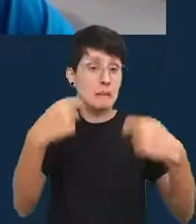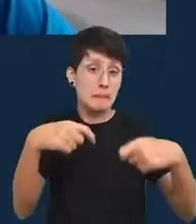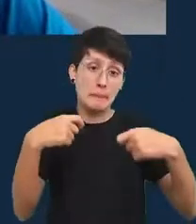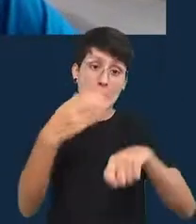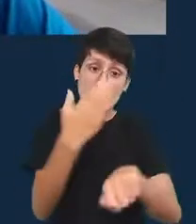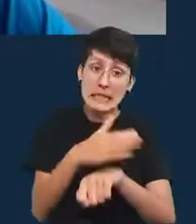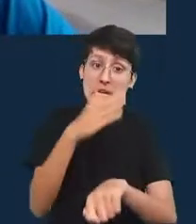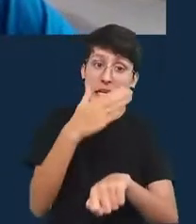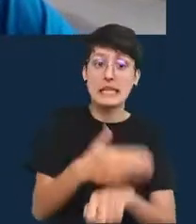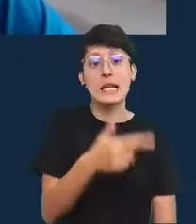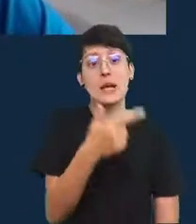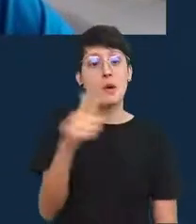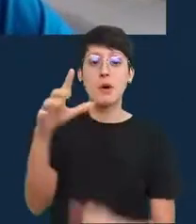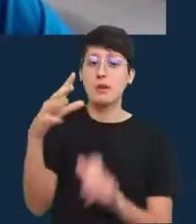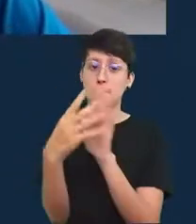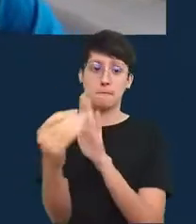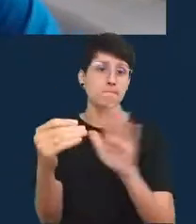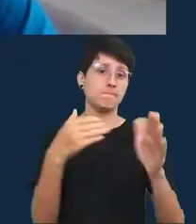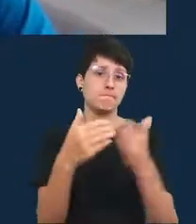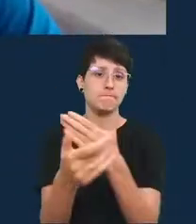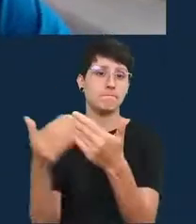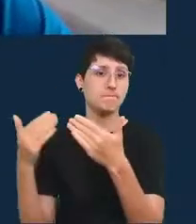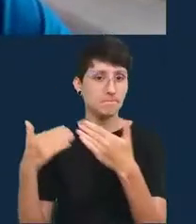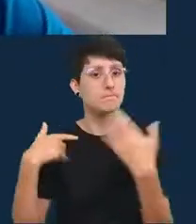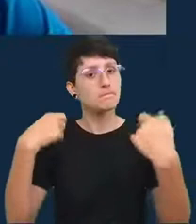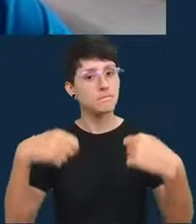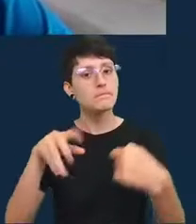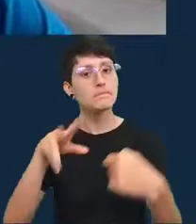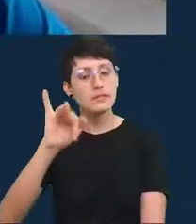modelo eu acho que isso vai acontecer no próximo mês